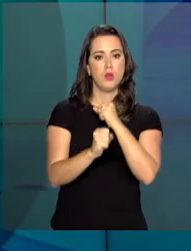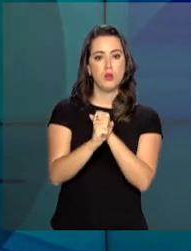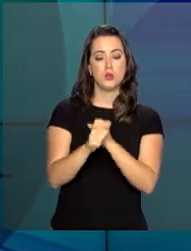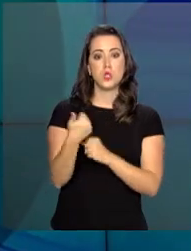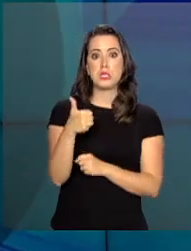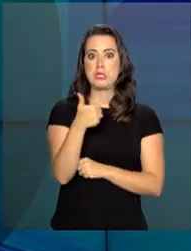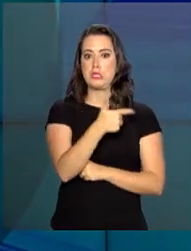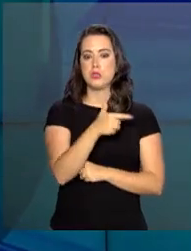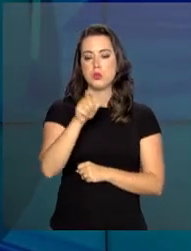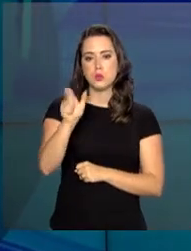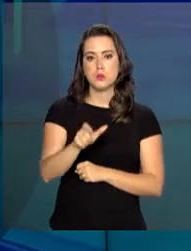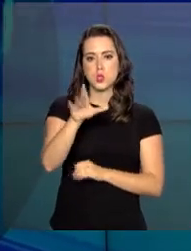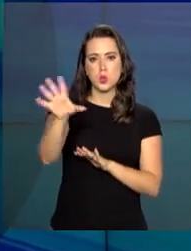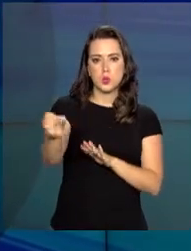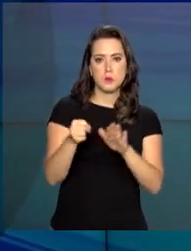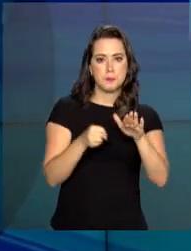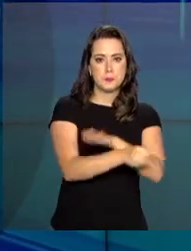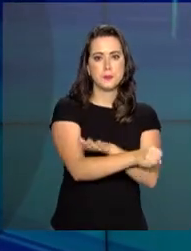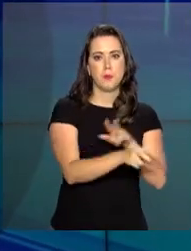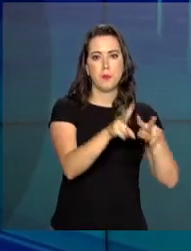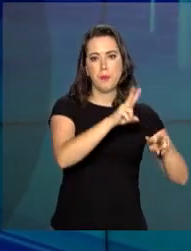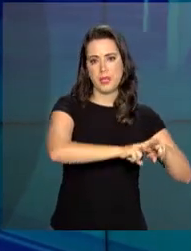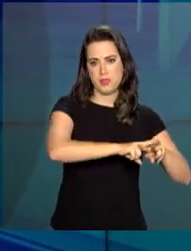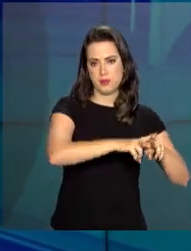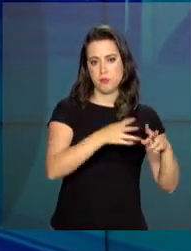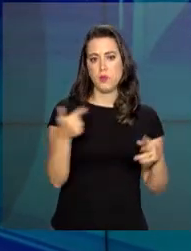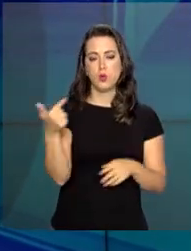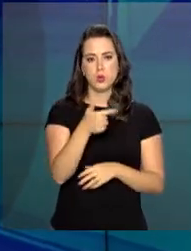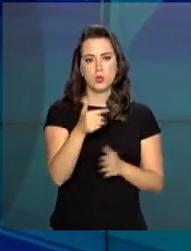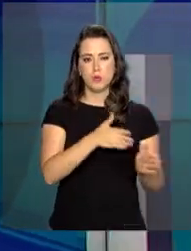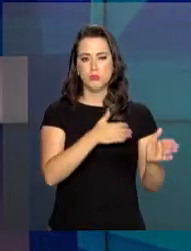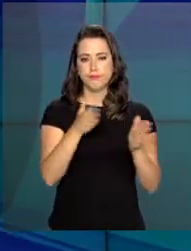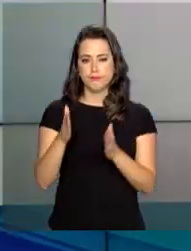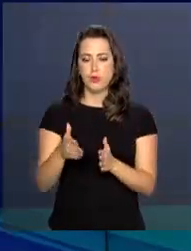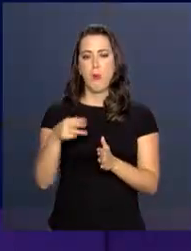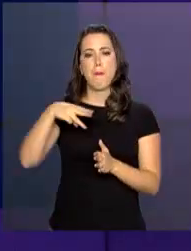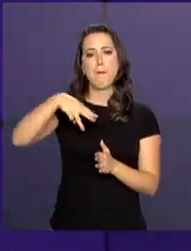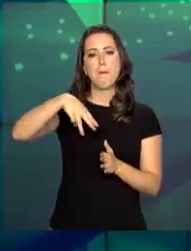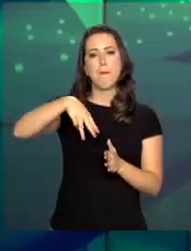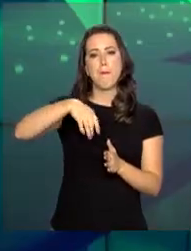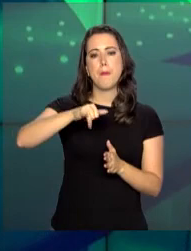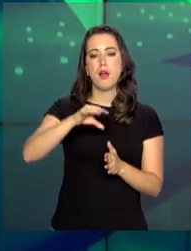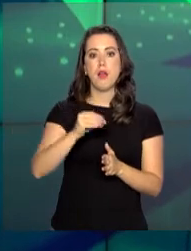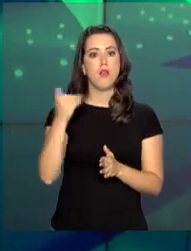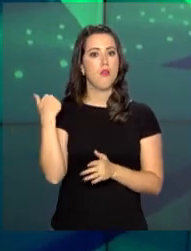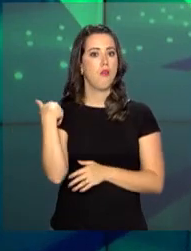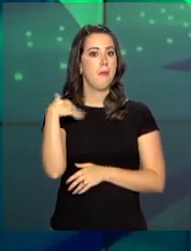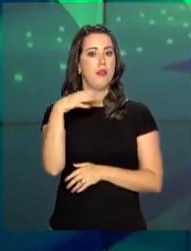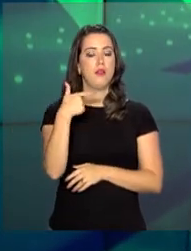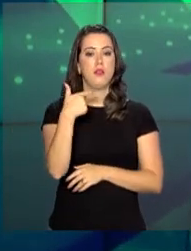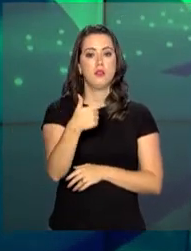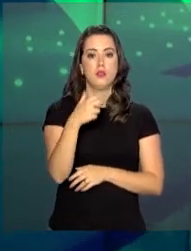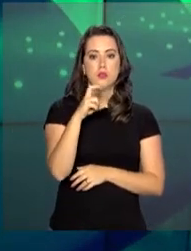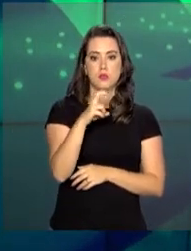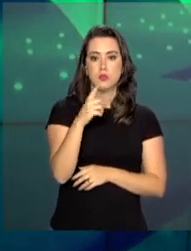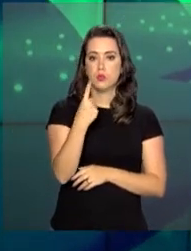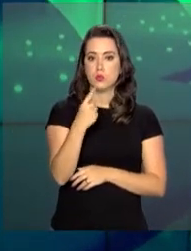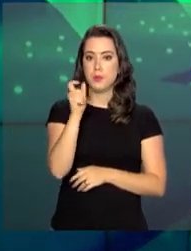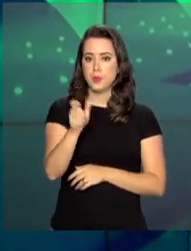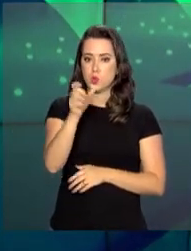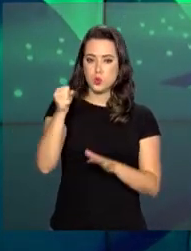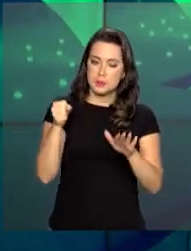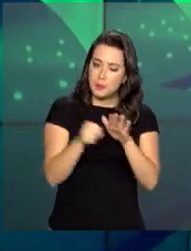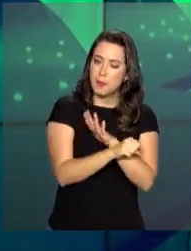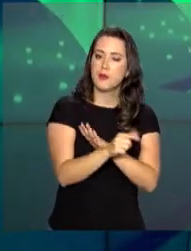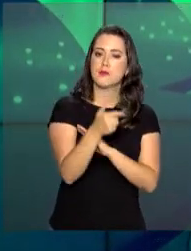quando 112 pessoas foram presas. Na segunda fase, em maio deste ano, mais 251 prisões foram